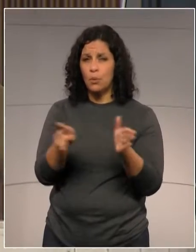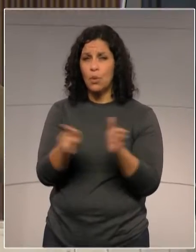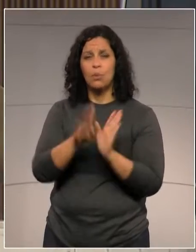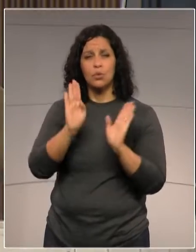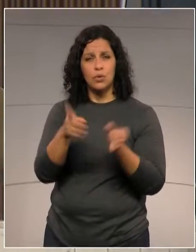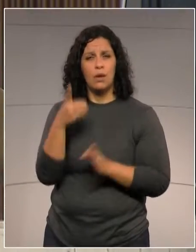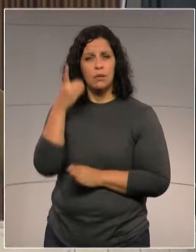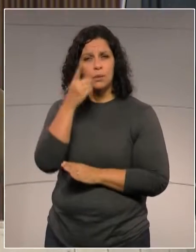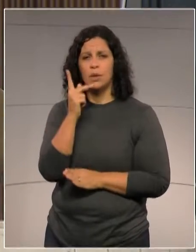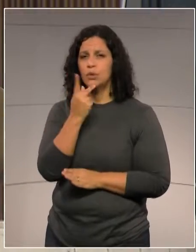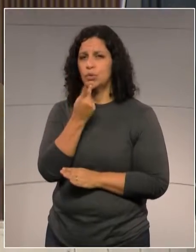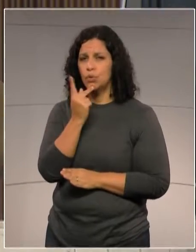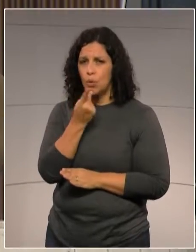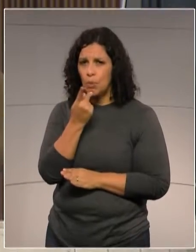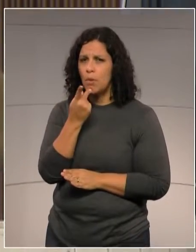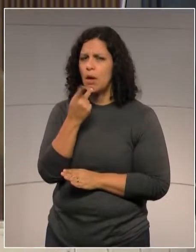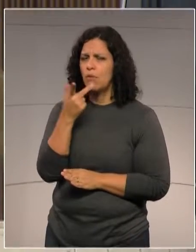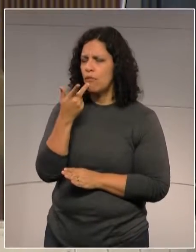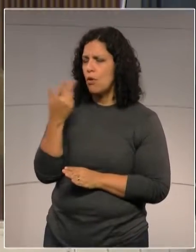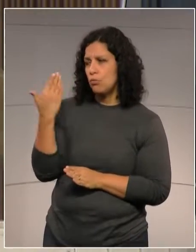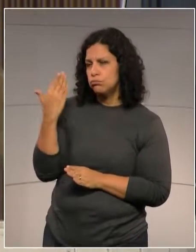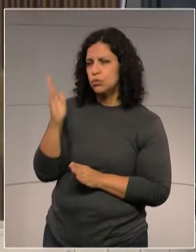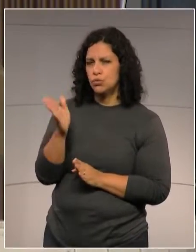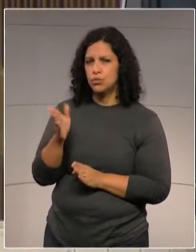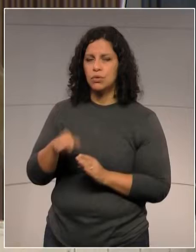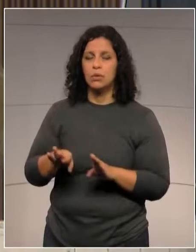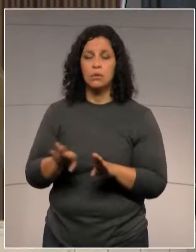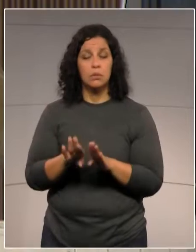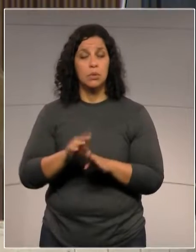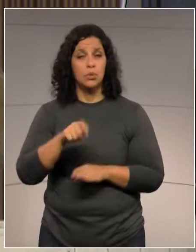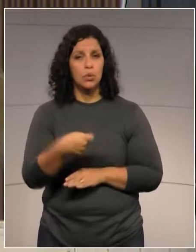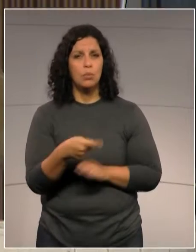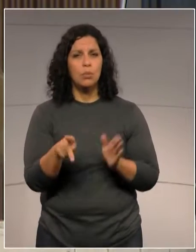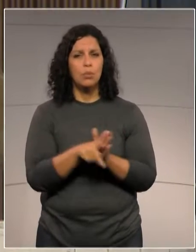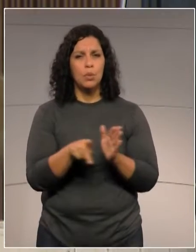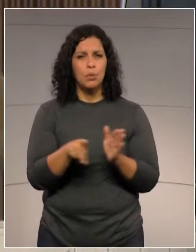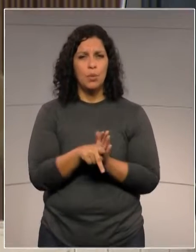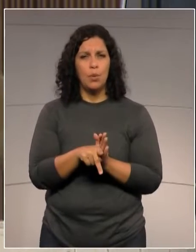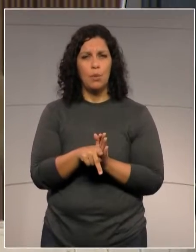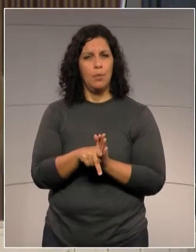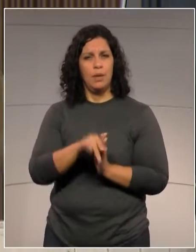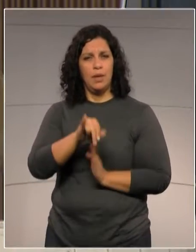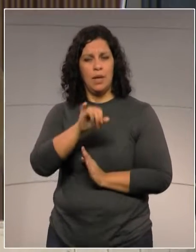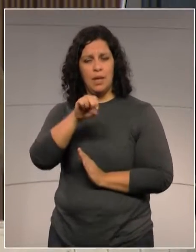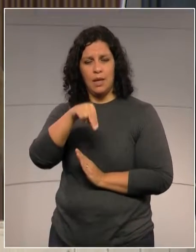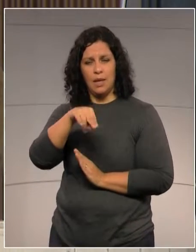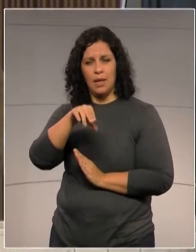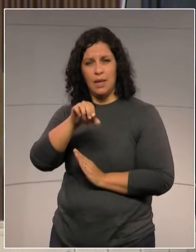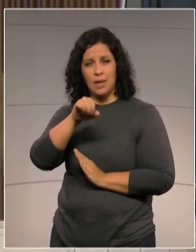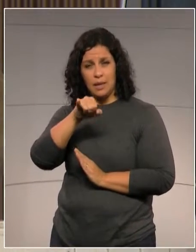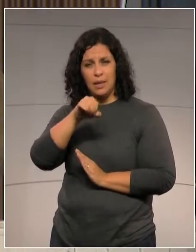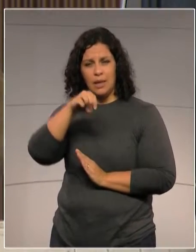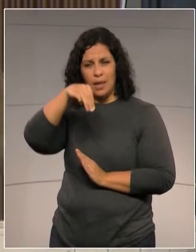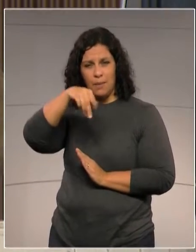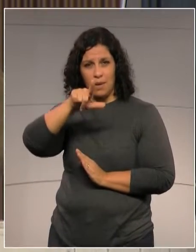Homero há pouco falou, sobre a questão do Instituto de Criminalística, do nosso IML,